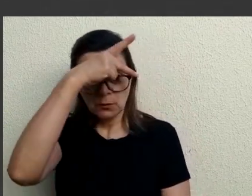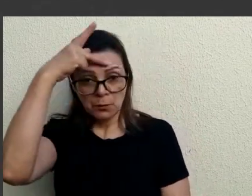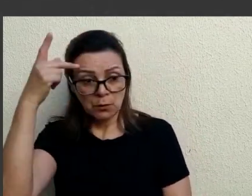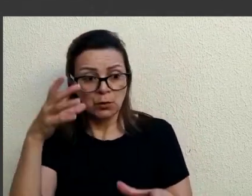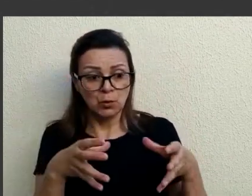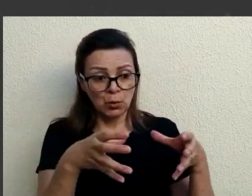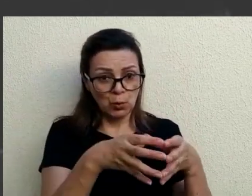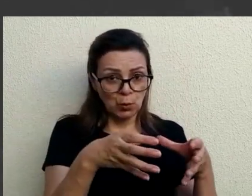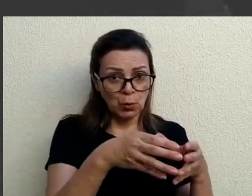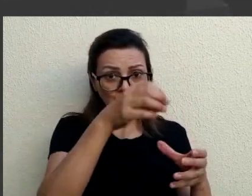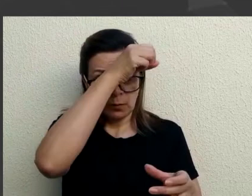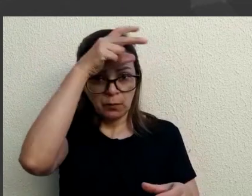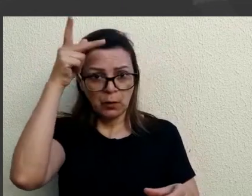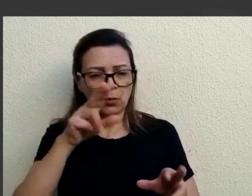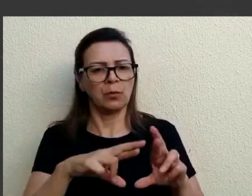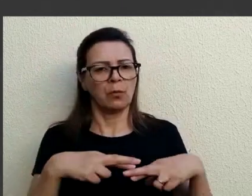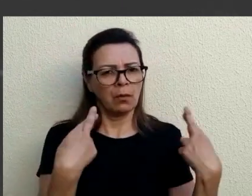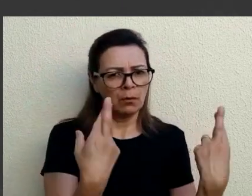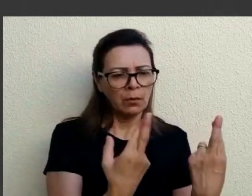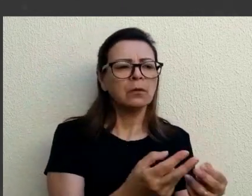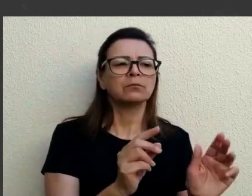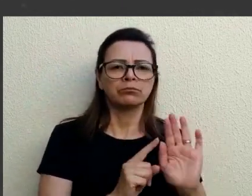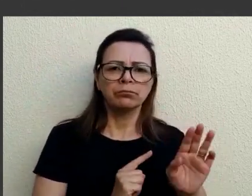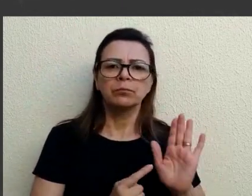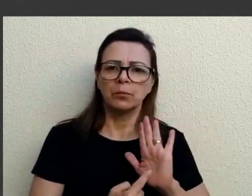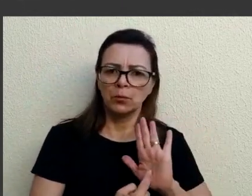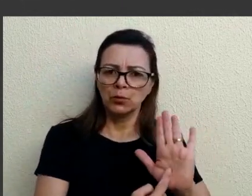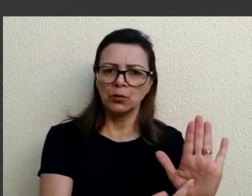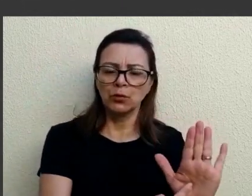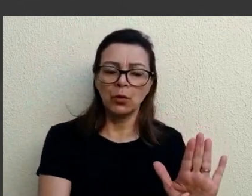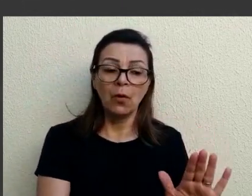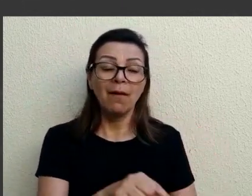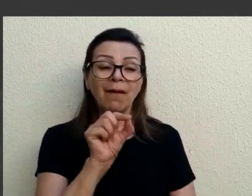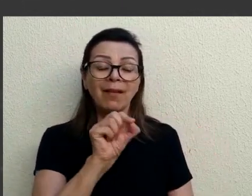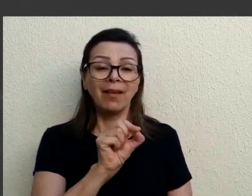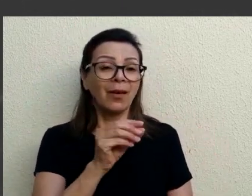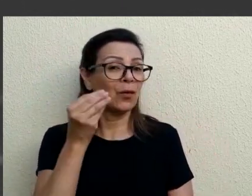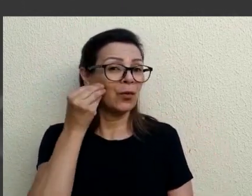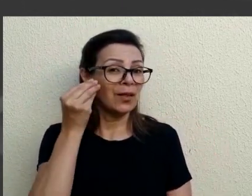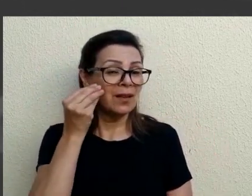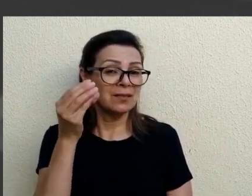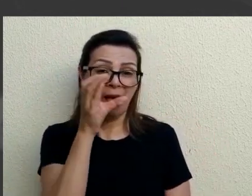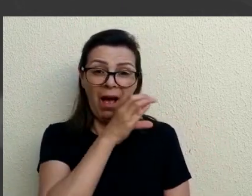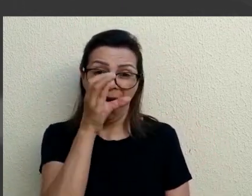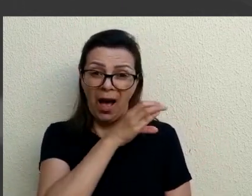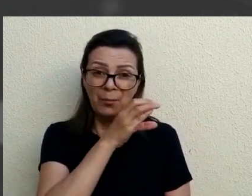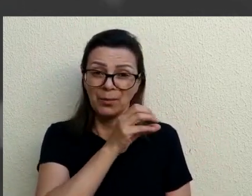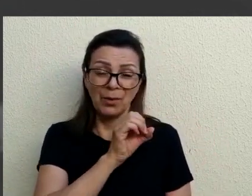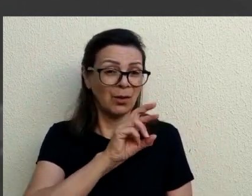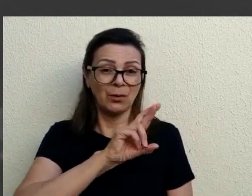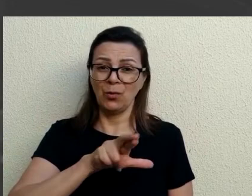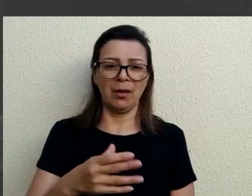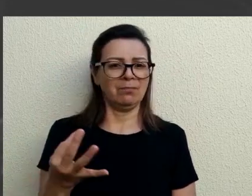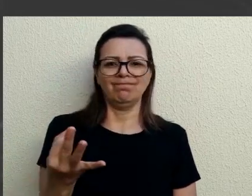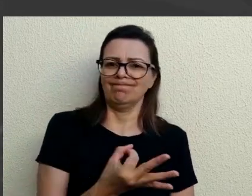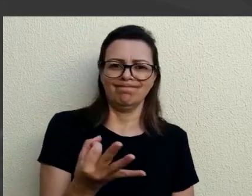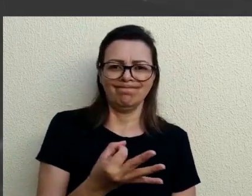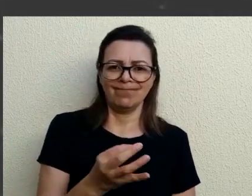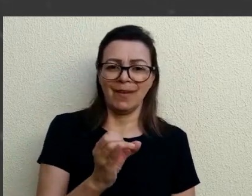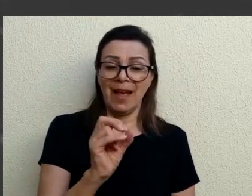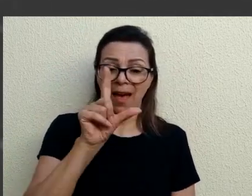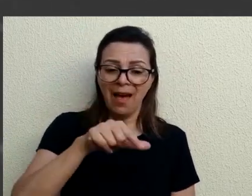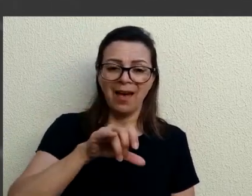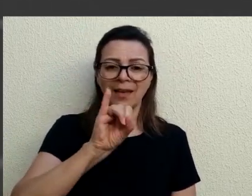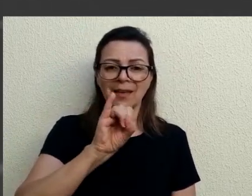para o pessoal da prefeitura em reunião mostrando da ineficiência do teste rápido. E